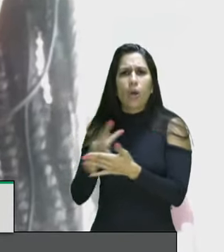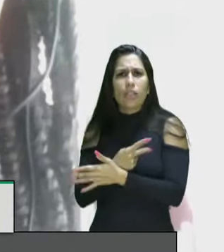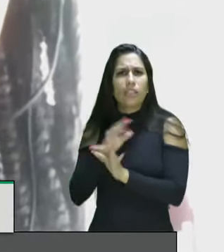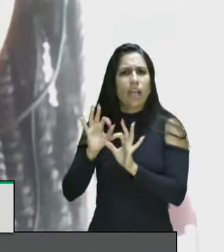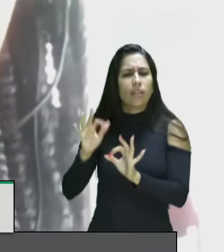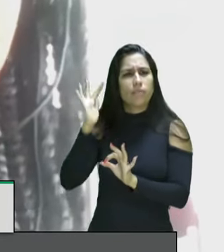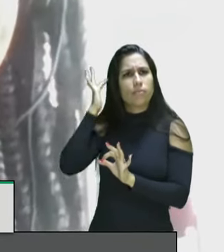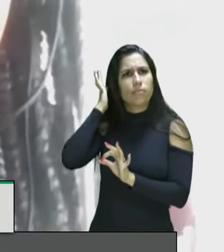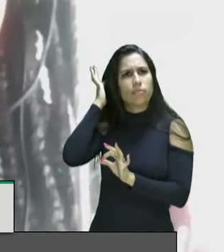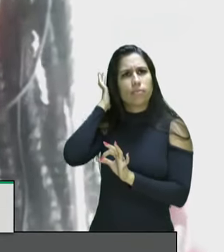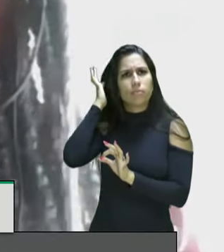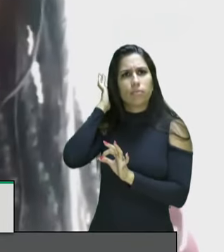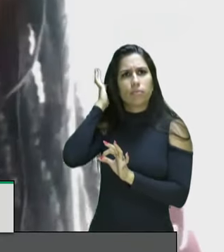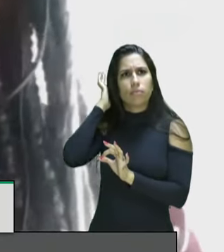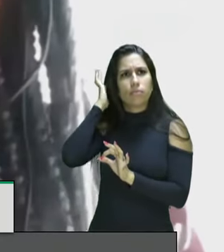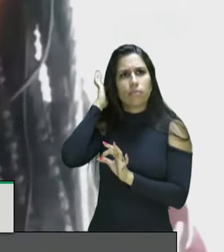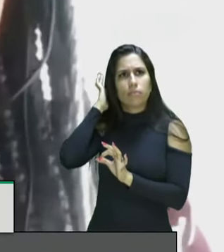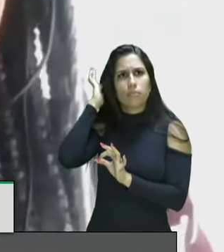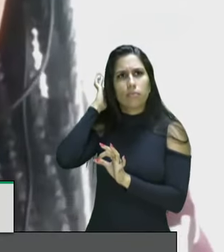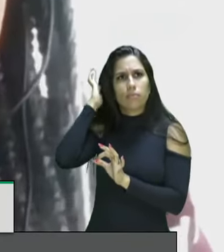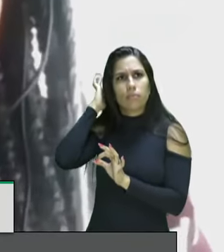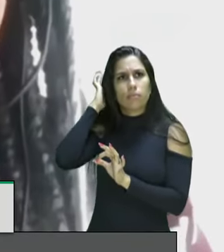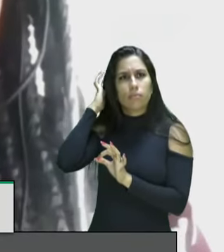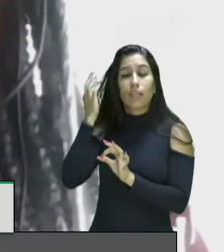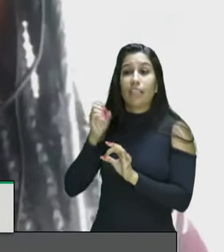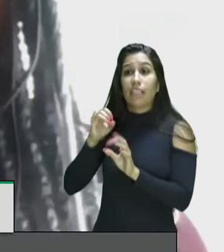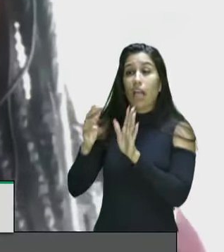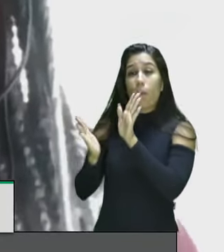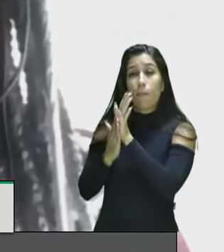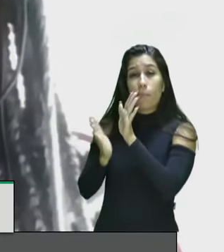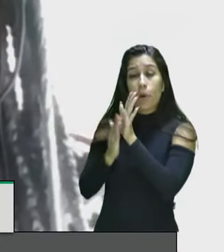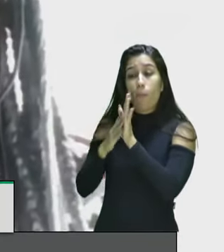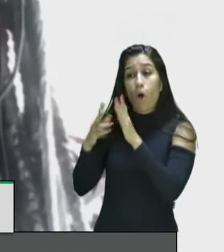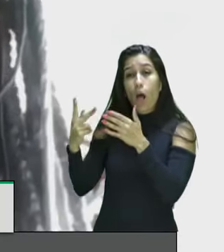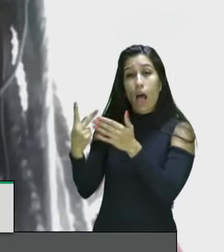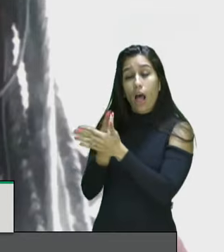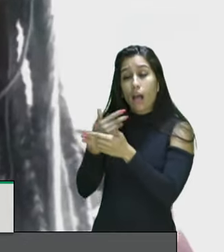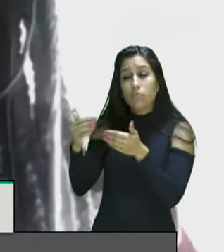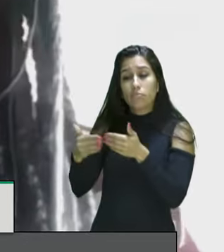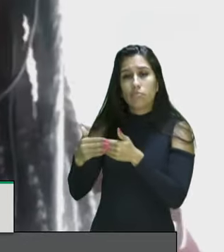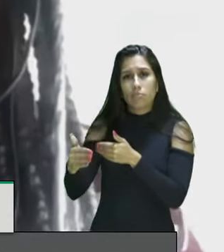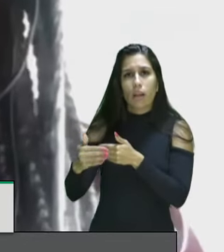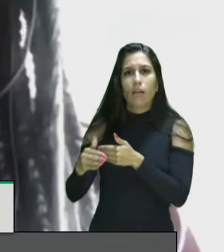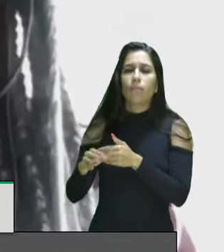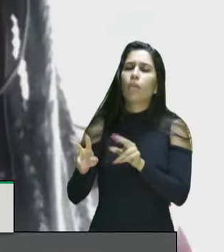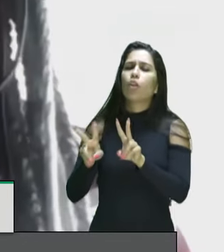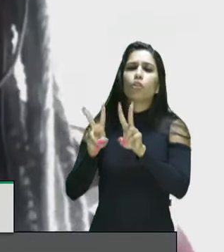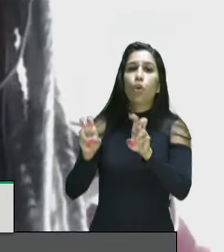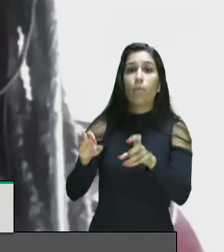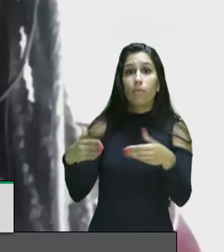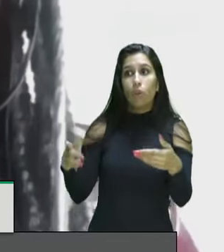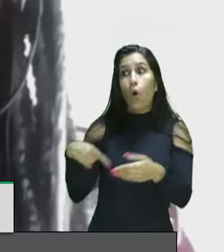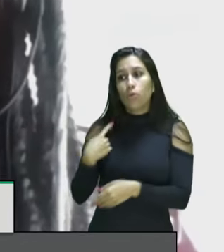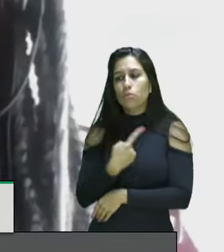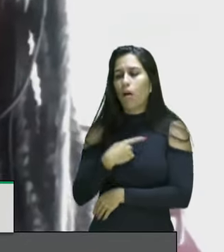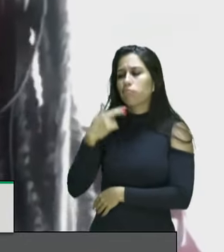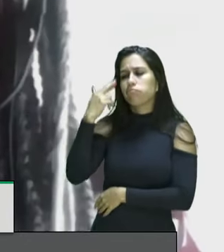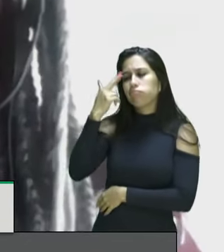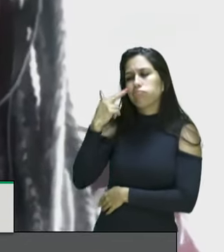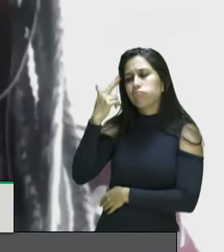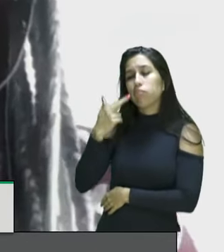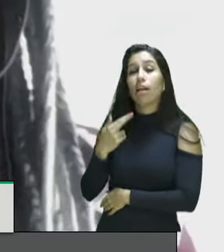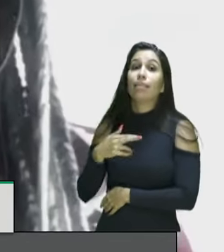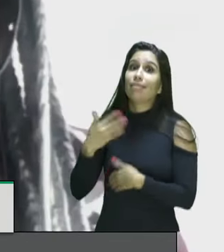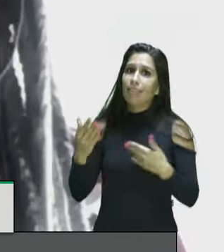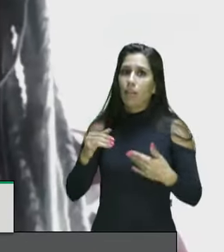propósito delas e bem como nos faz pensar a partir desses dados novas políticas públicas então o censo está